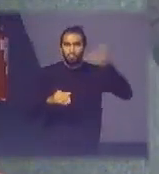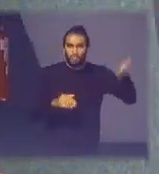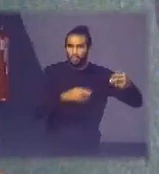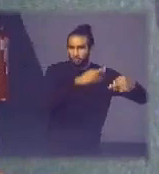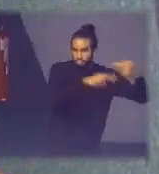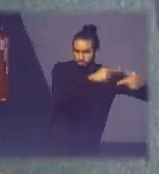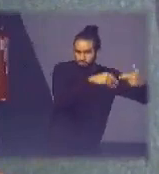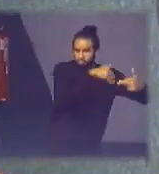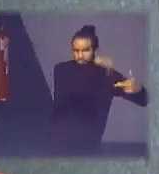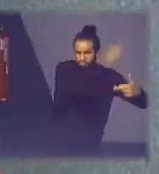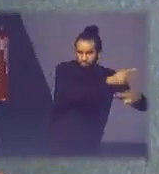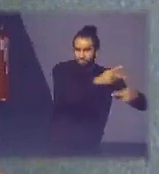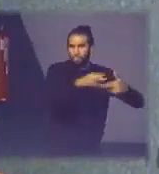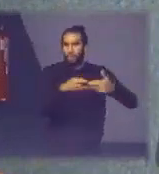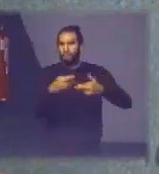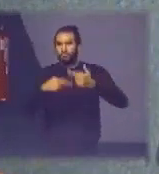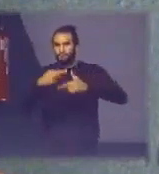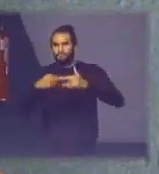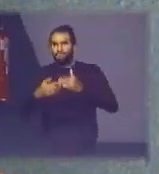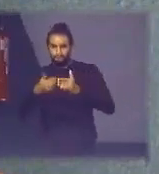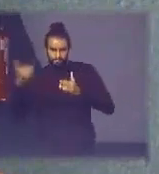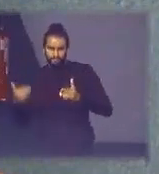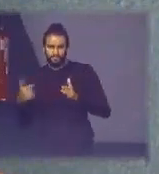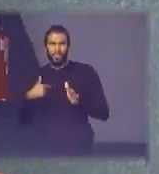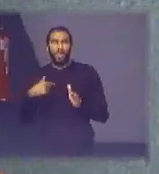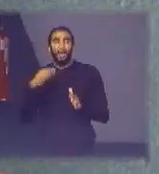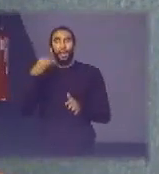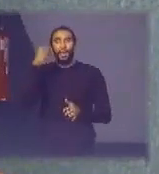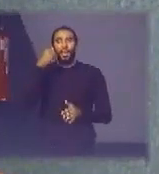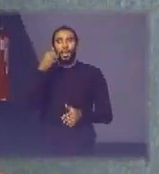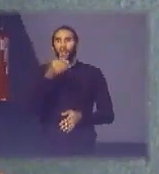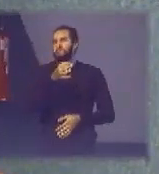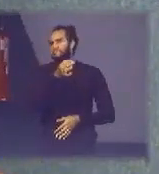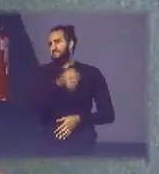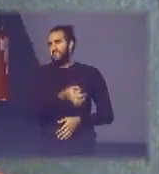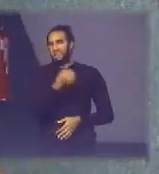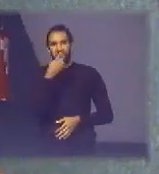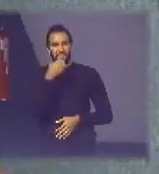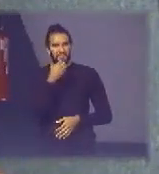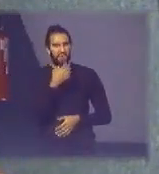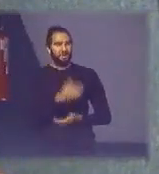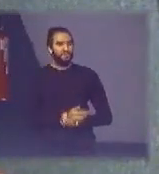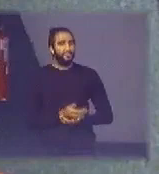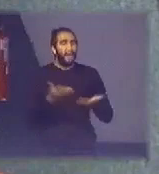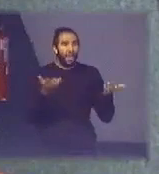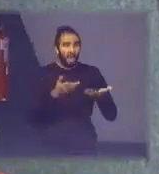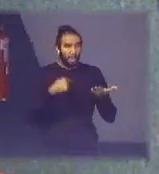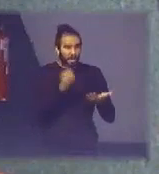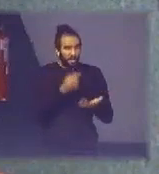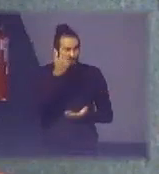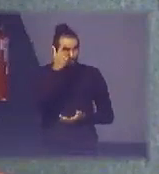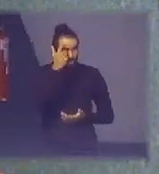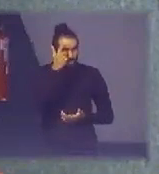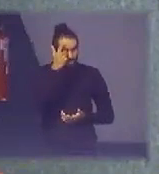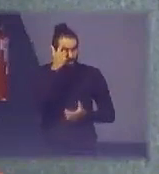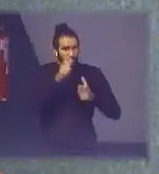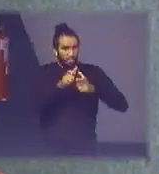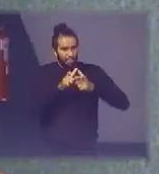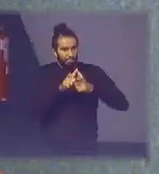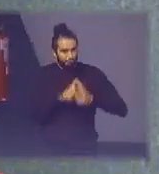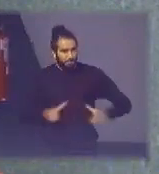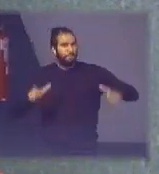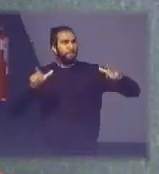reciclador outro outro essa experiência deu bastante certo agora a gente está pensando já em expandir essa